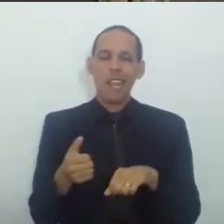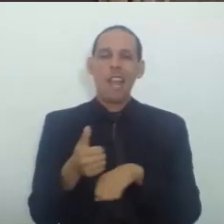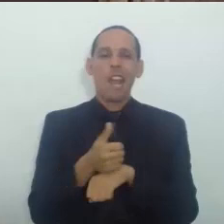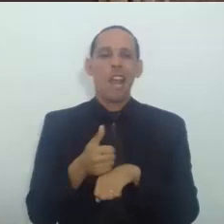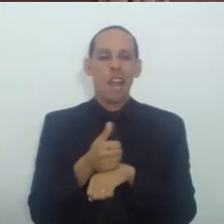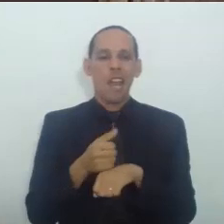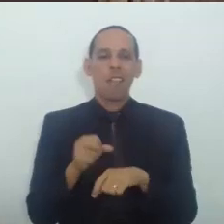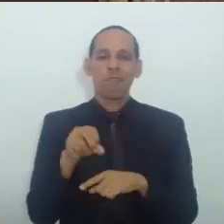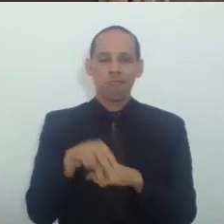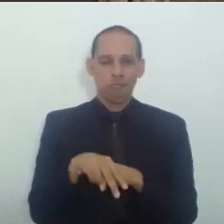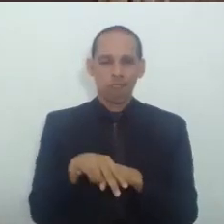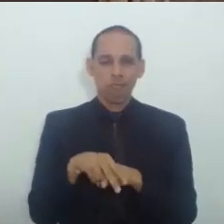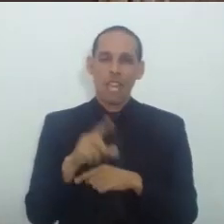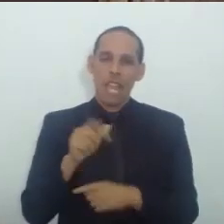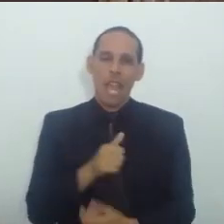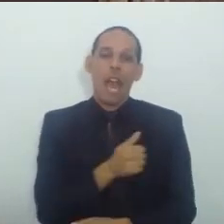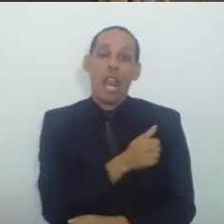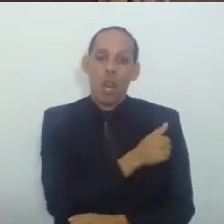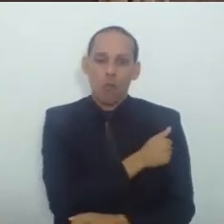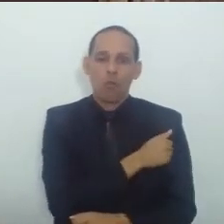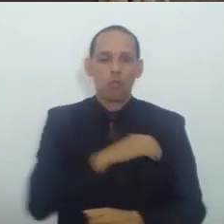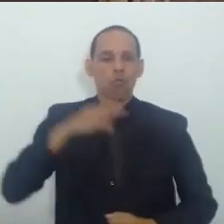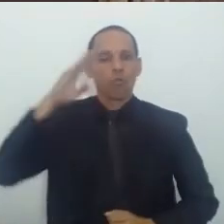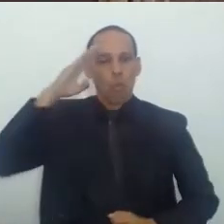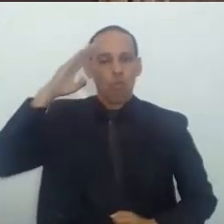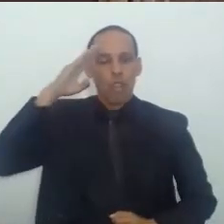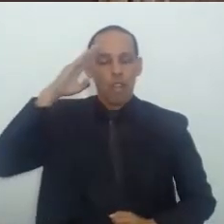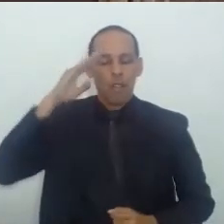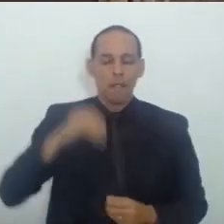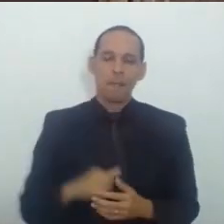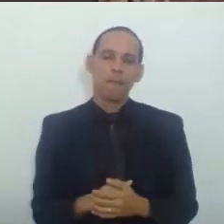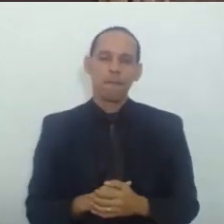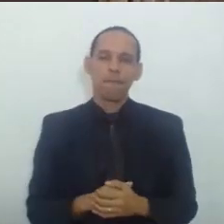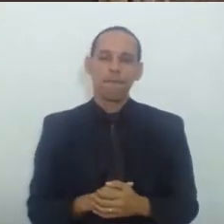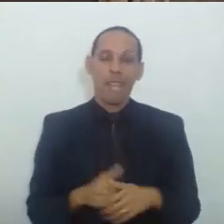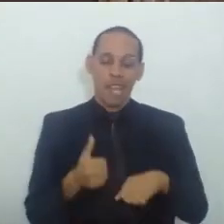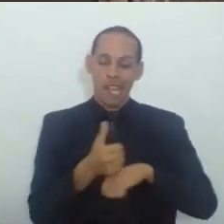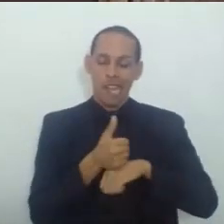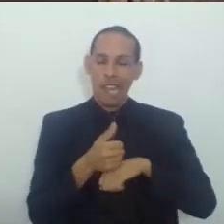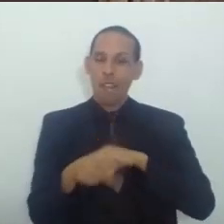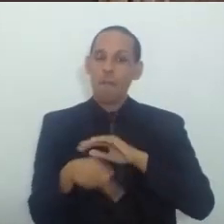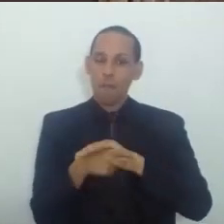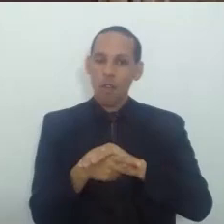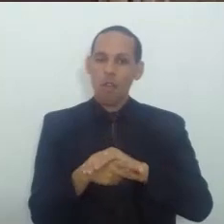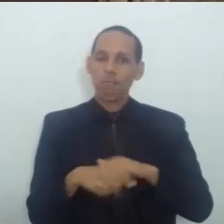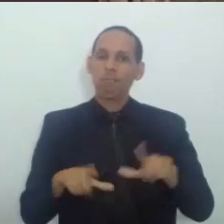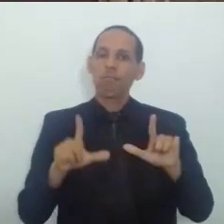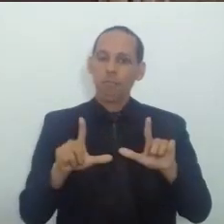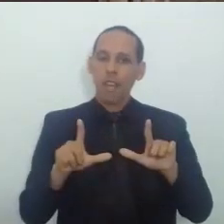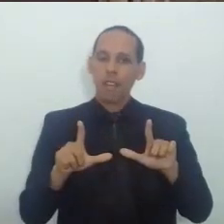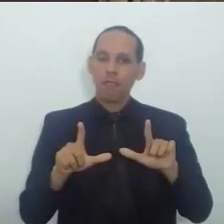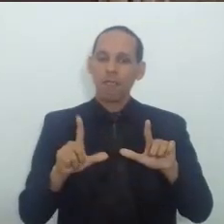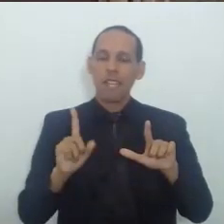Aluno Soldado É um cargo Cargo Do quadro Do ciclo De praça